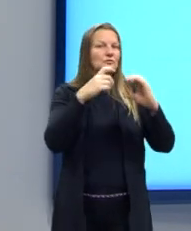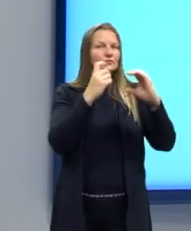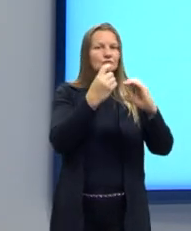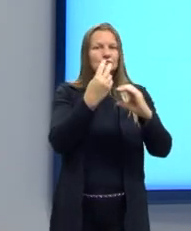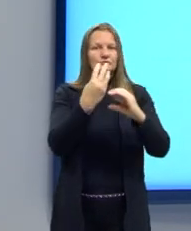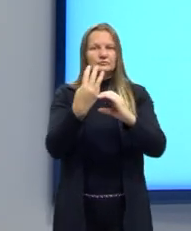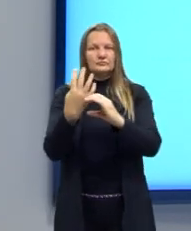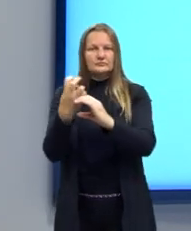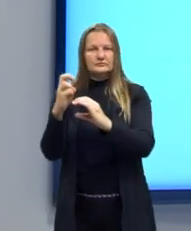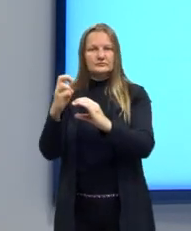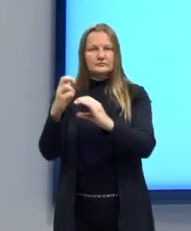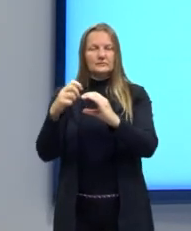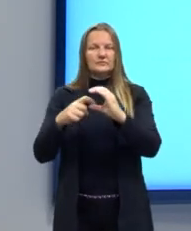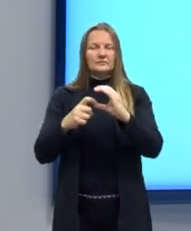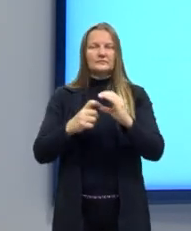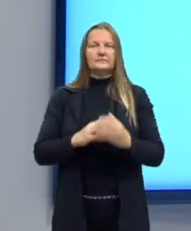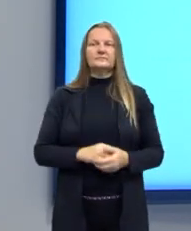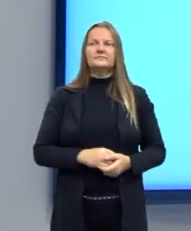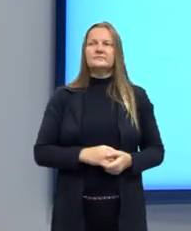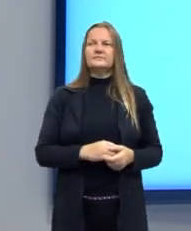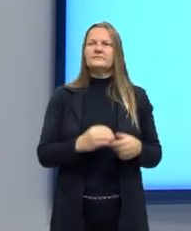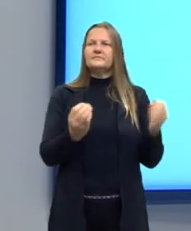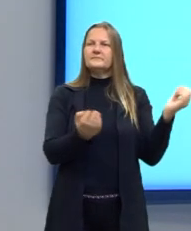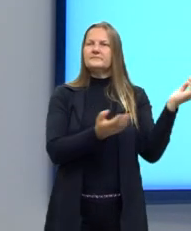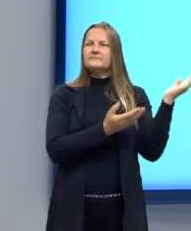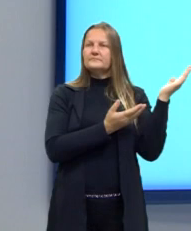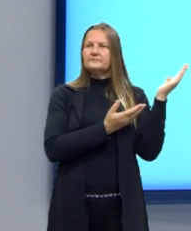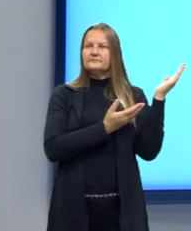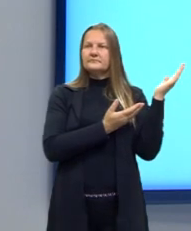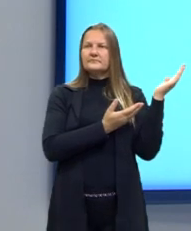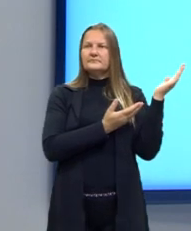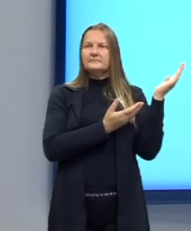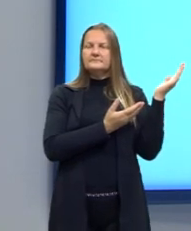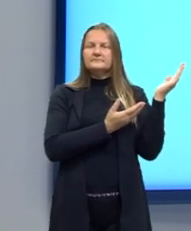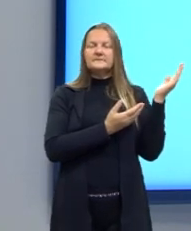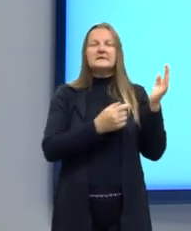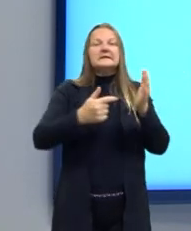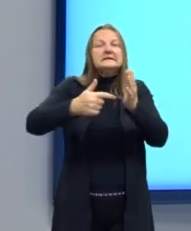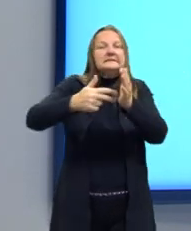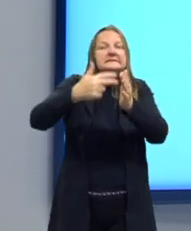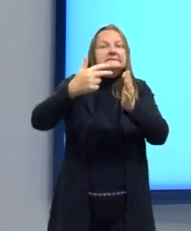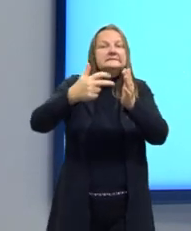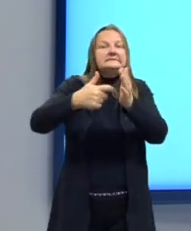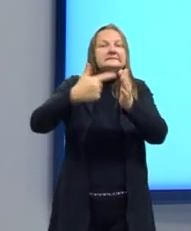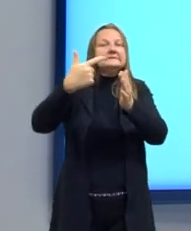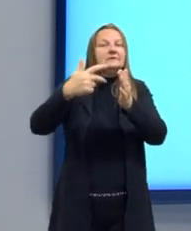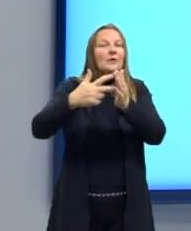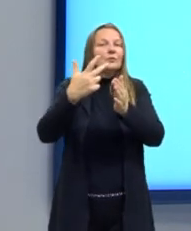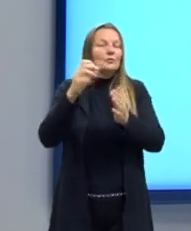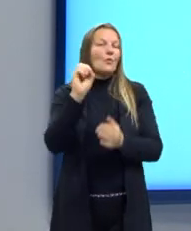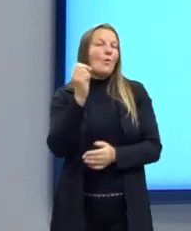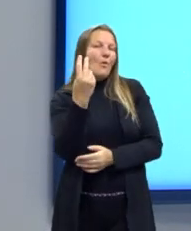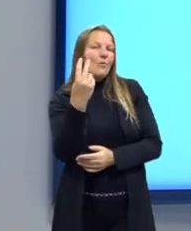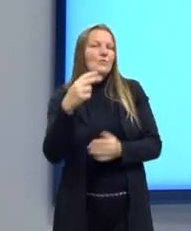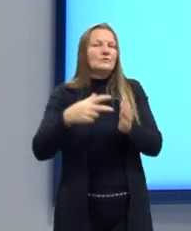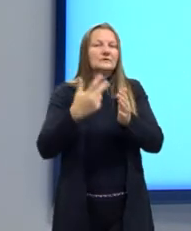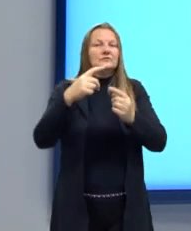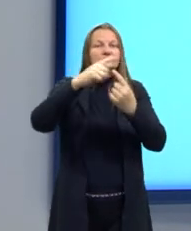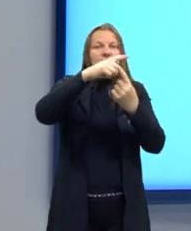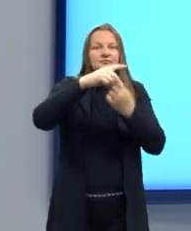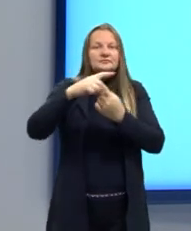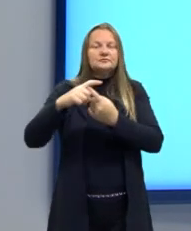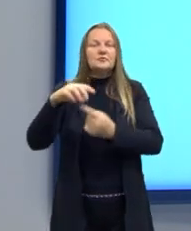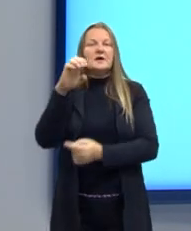aromática. Benzanamida. Quando é secundária ou terciária, eu vou acrescentar aquele metil,